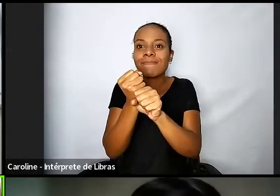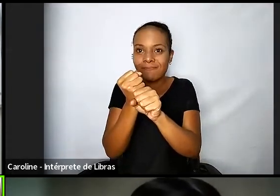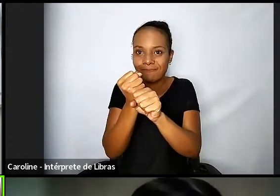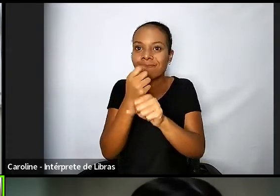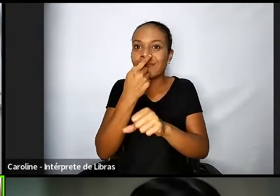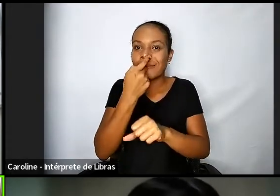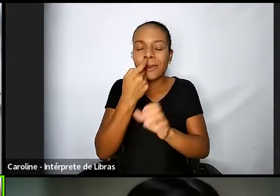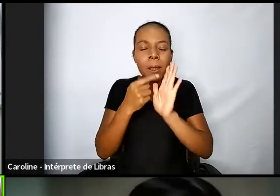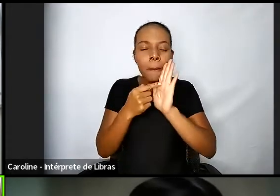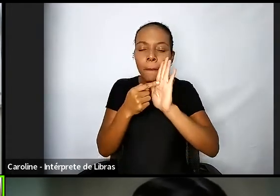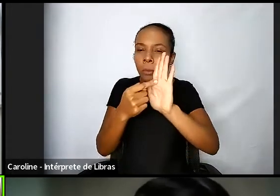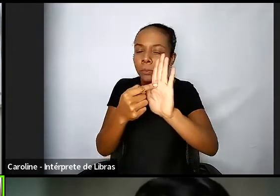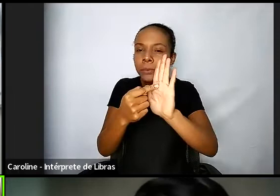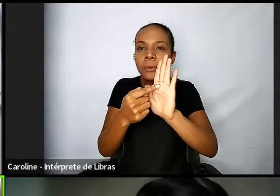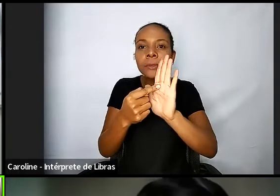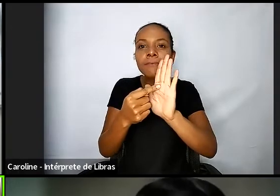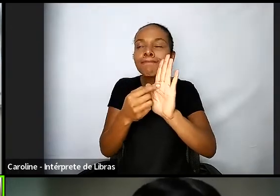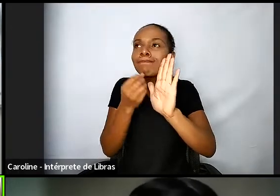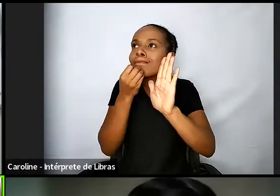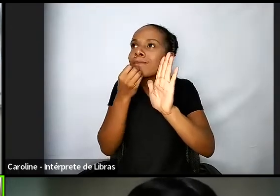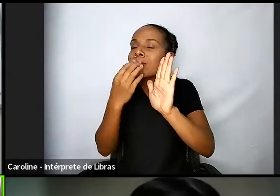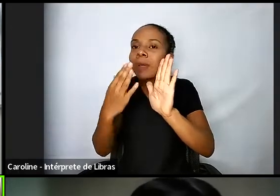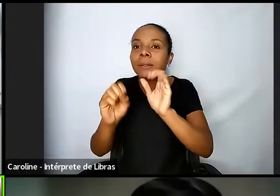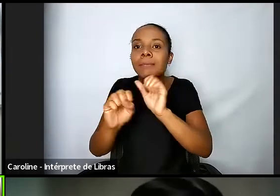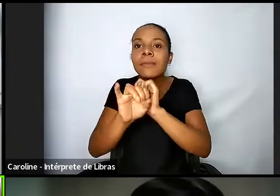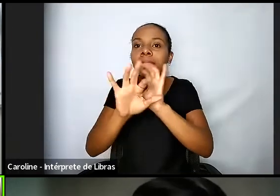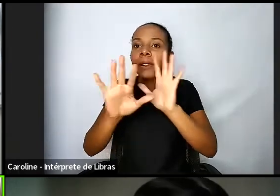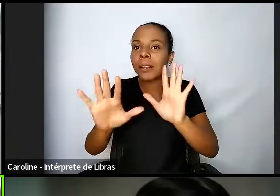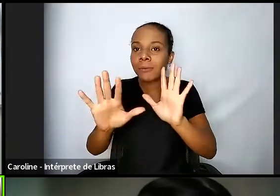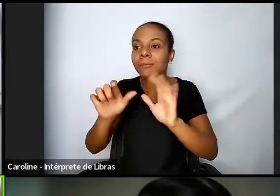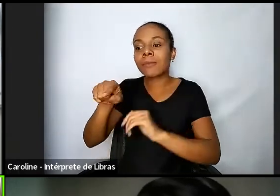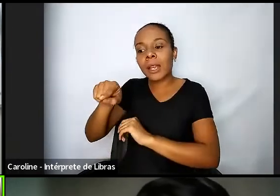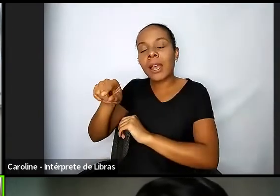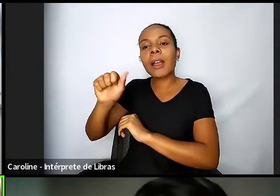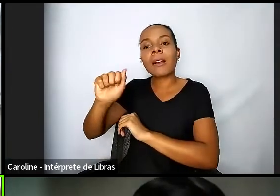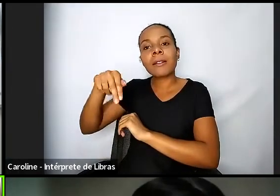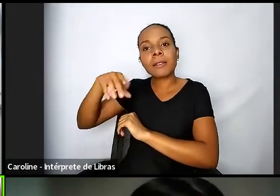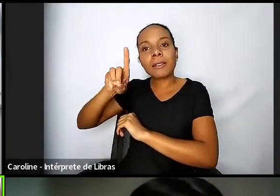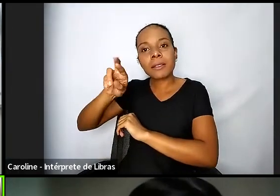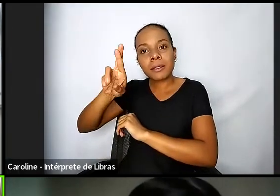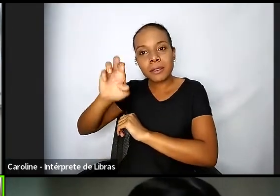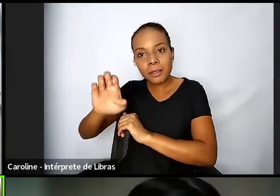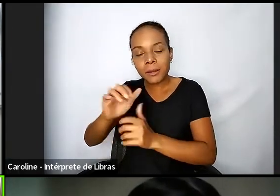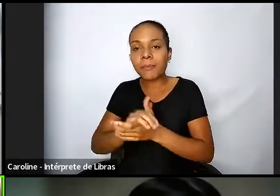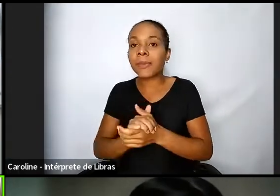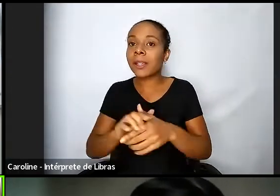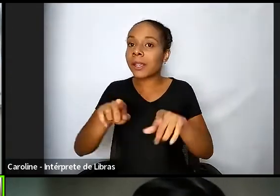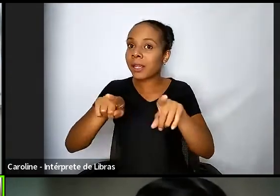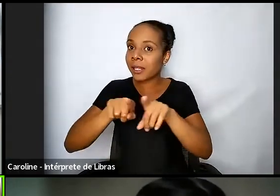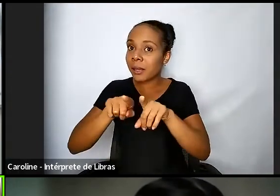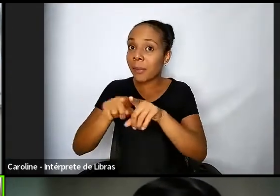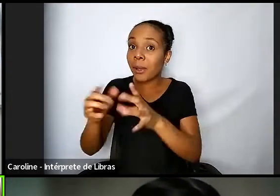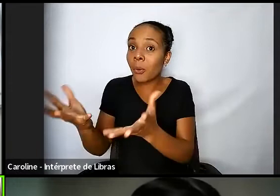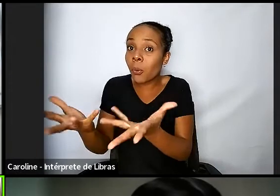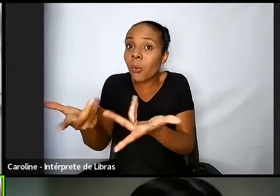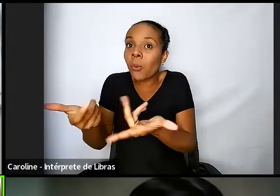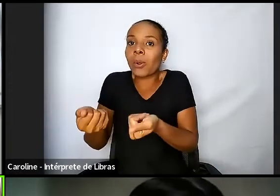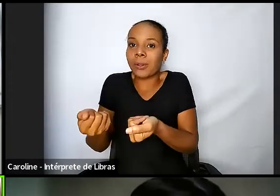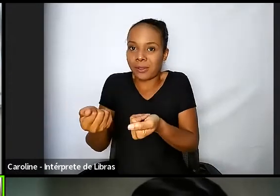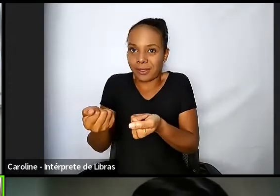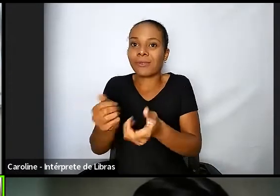apontadas pelo André mas também qualitativas ou seja nós fomos até